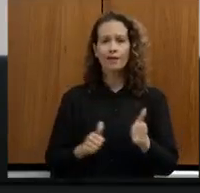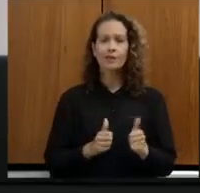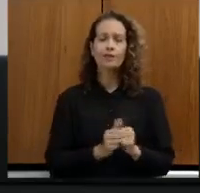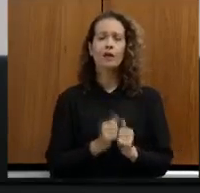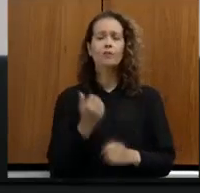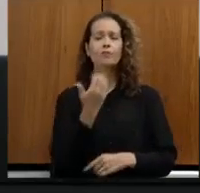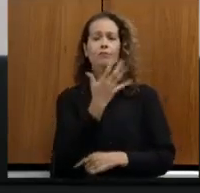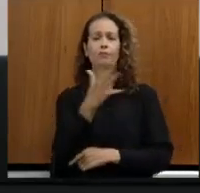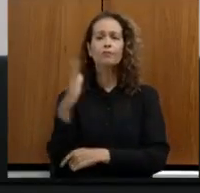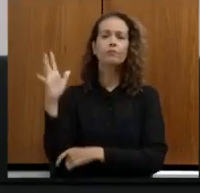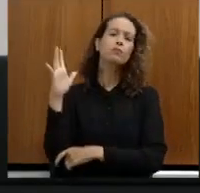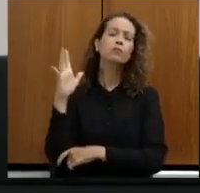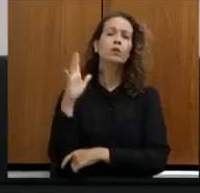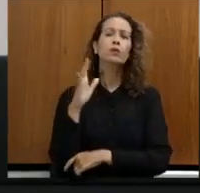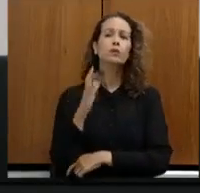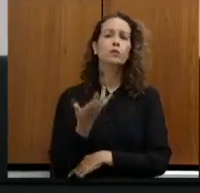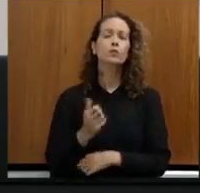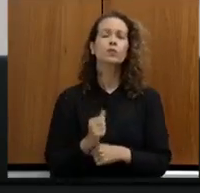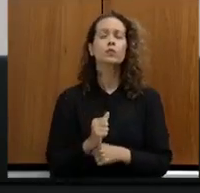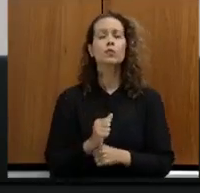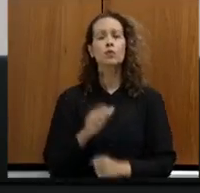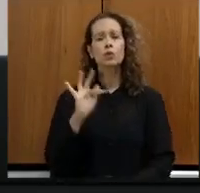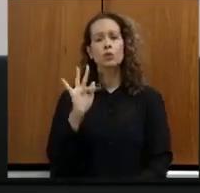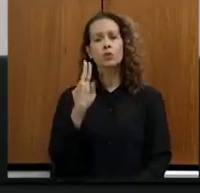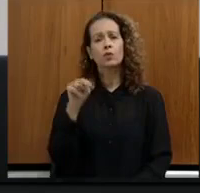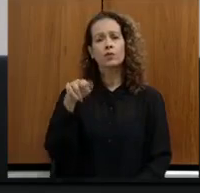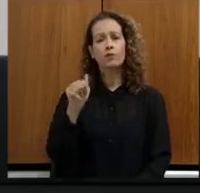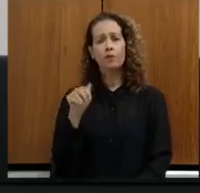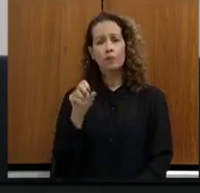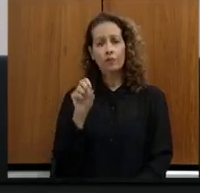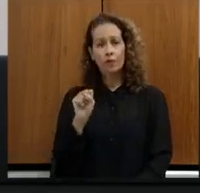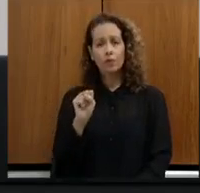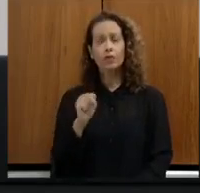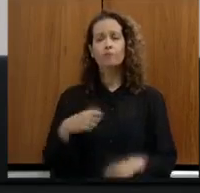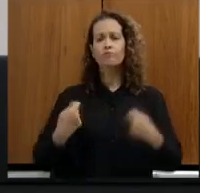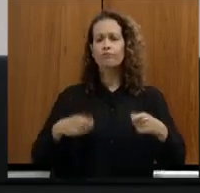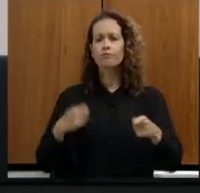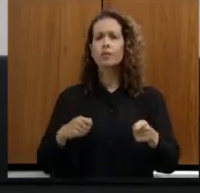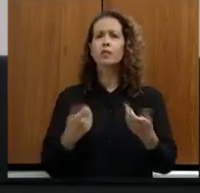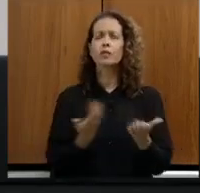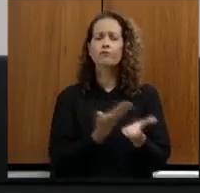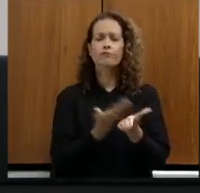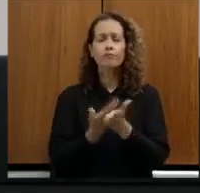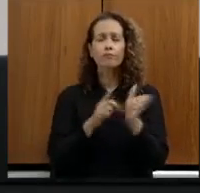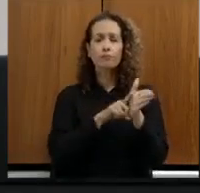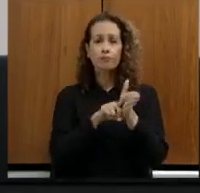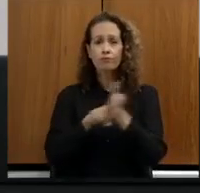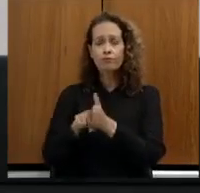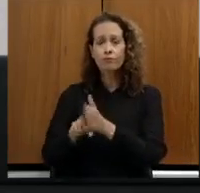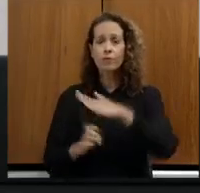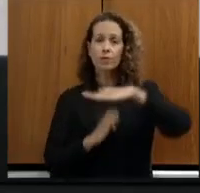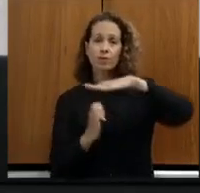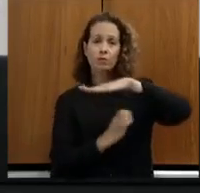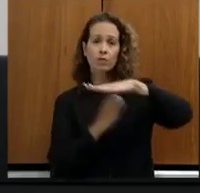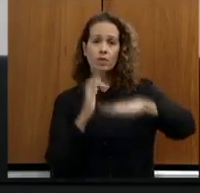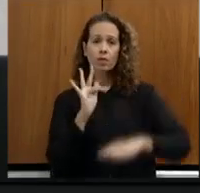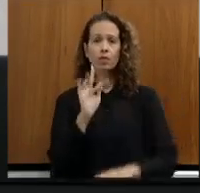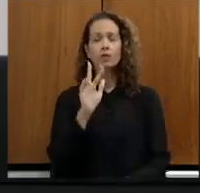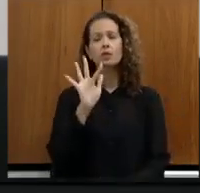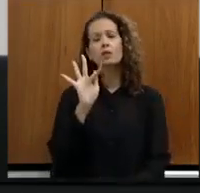hidrelétrica de Furnas, tão logo que seja apresentado o estudo de impacto ambiental e o relatório de impacto ambiental pela empresa Furnas Centrais Elétricas.